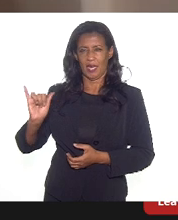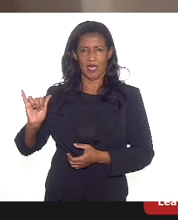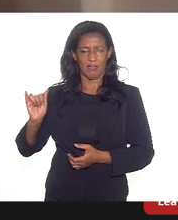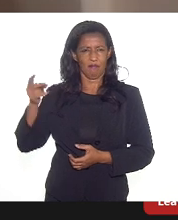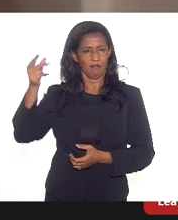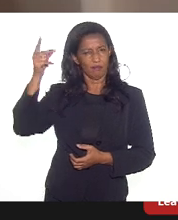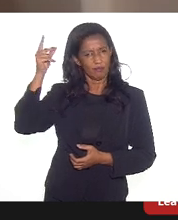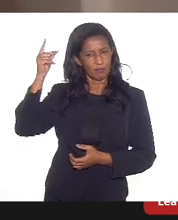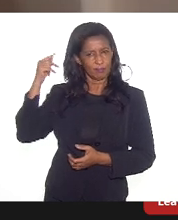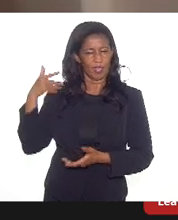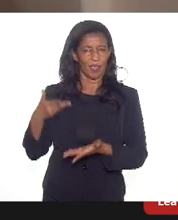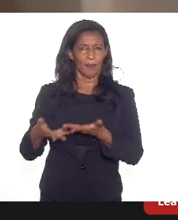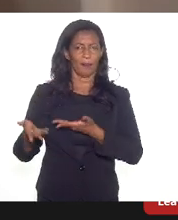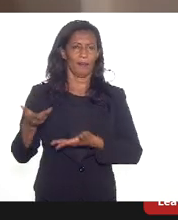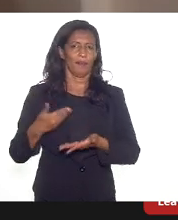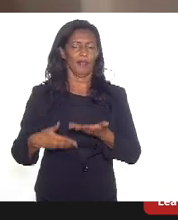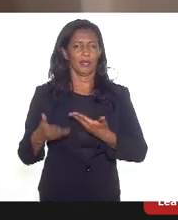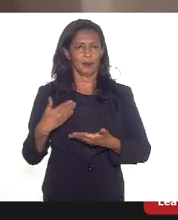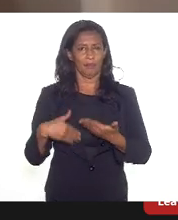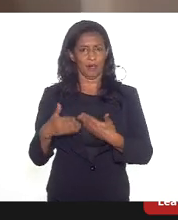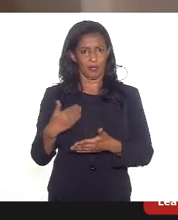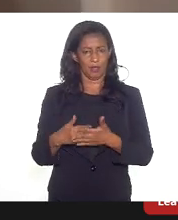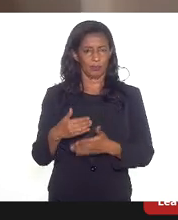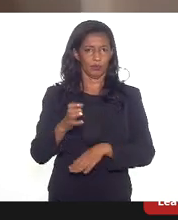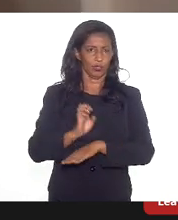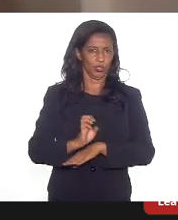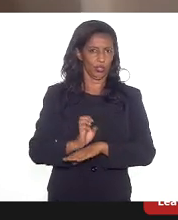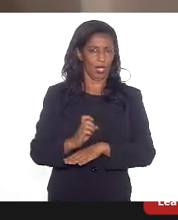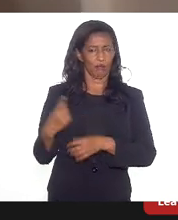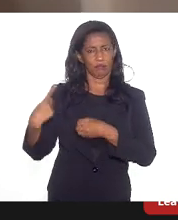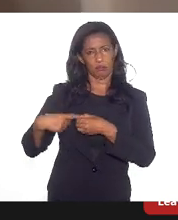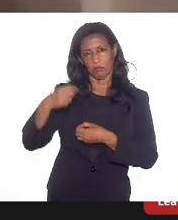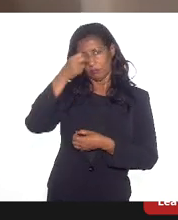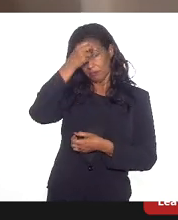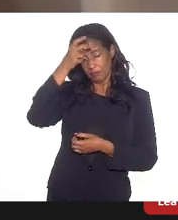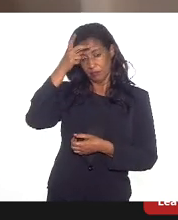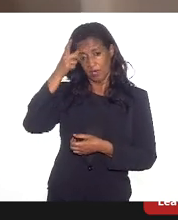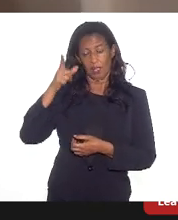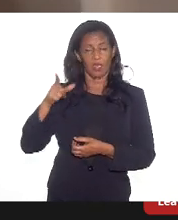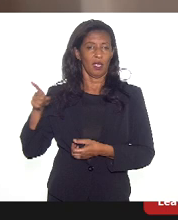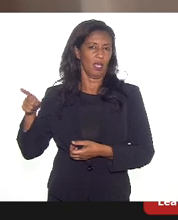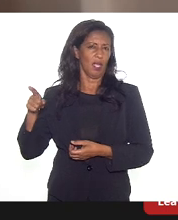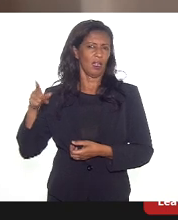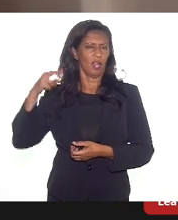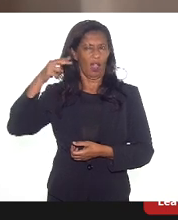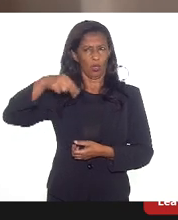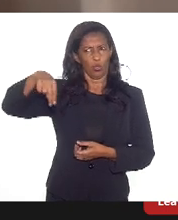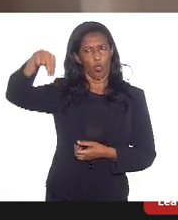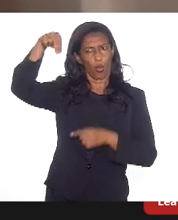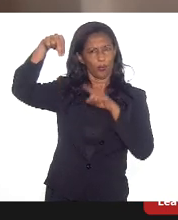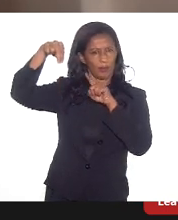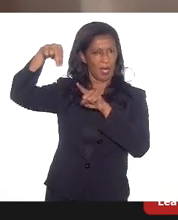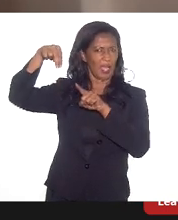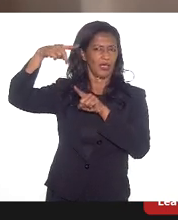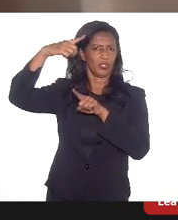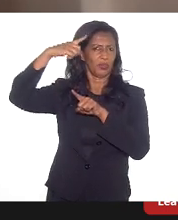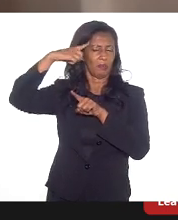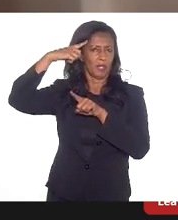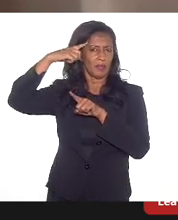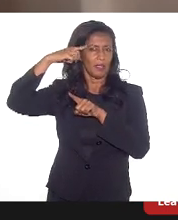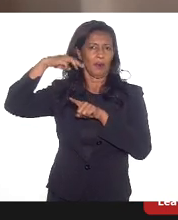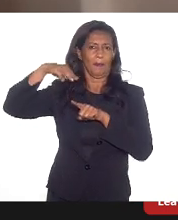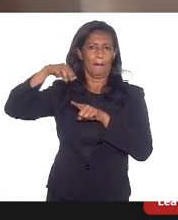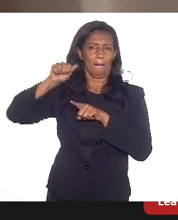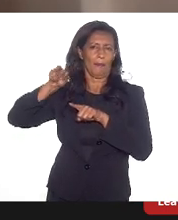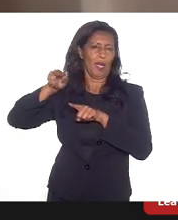da participação dos estados e municípios, ele teve uma atuação muito forte, beneficiando o Nordeste, beneficiando o Maranhão, quer dizer, o Supremo mesmo